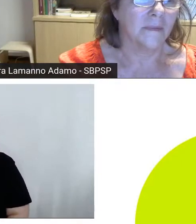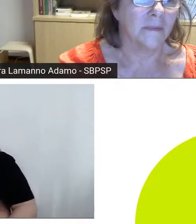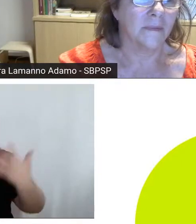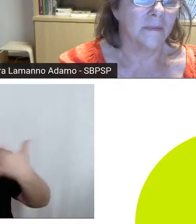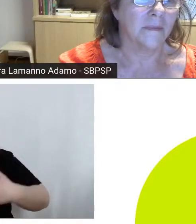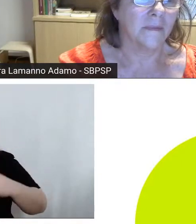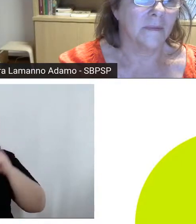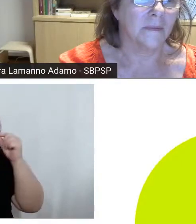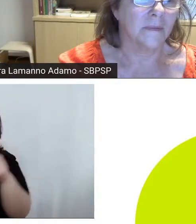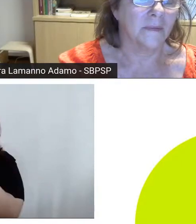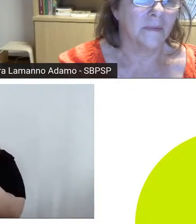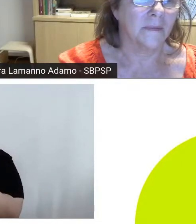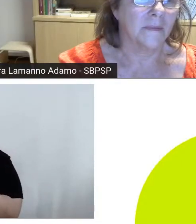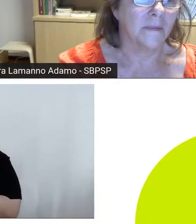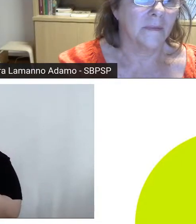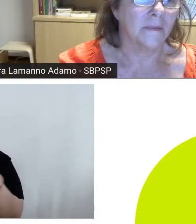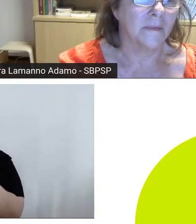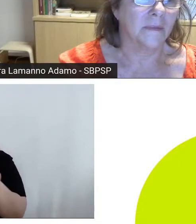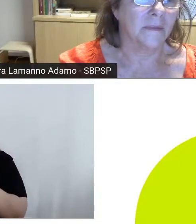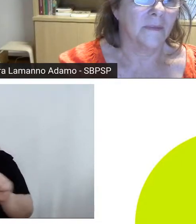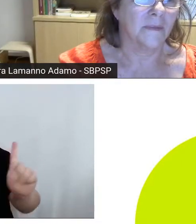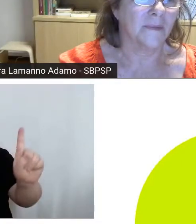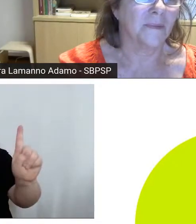o filme e sobre o Howard Ratt.